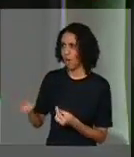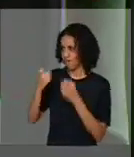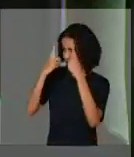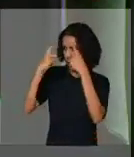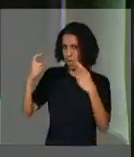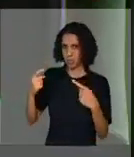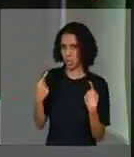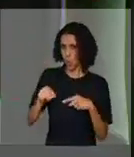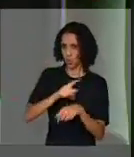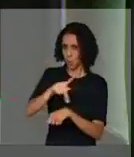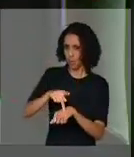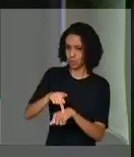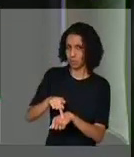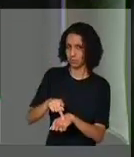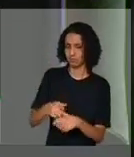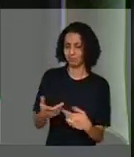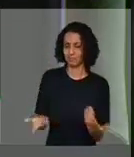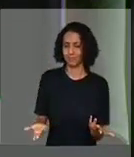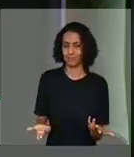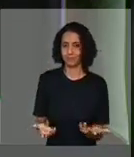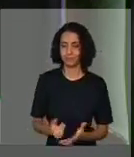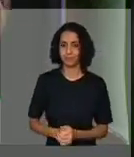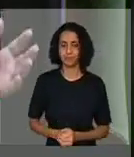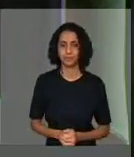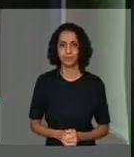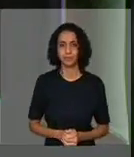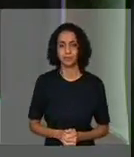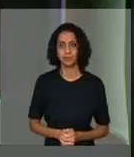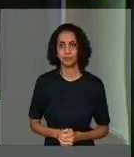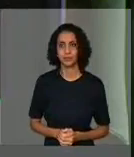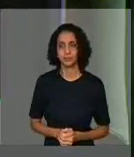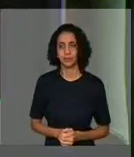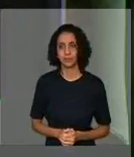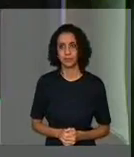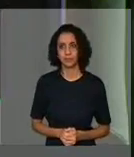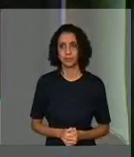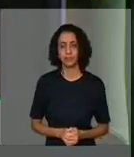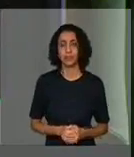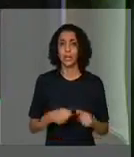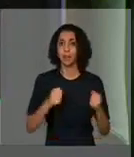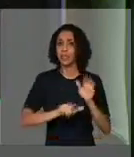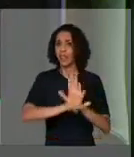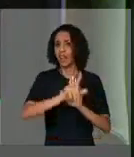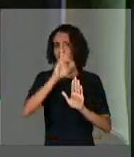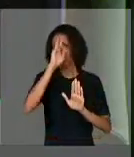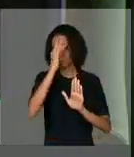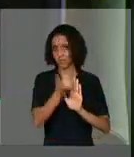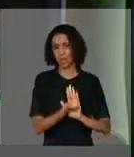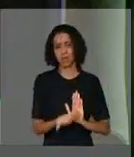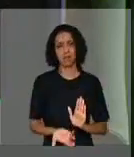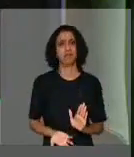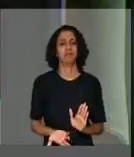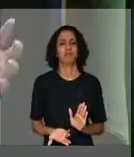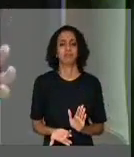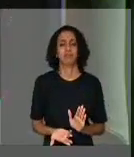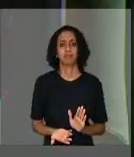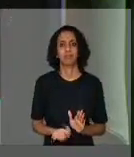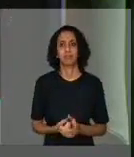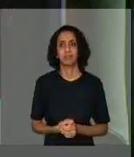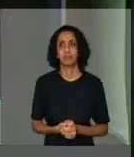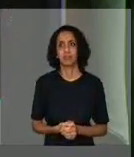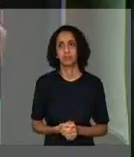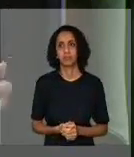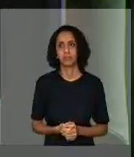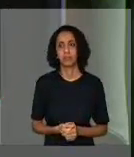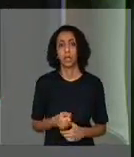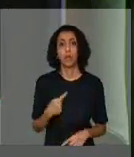ao Estado de Direito. Nós não podemos, seu presidente. E aí, em respeito às nossas leis, em respeito ao Estado Democrático de Direito, ter um condenado